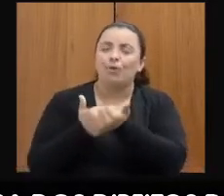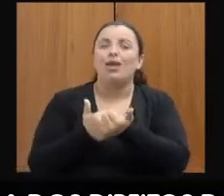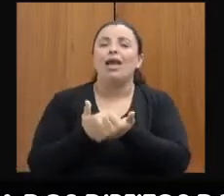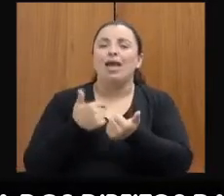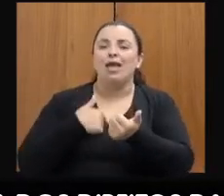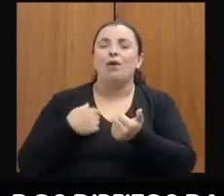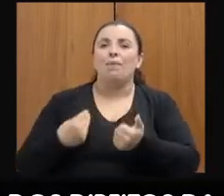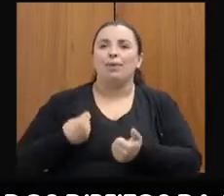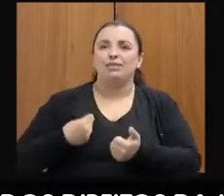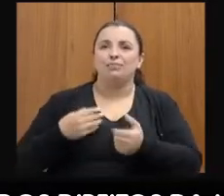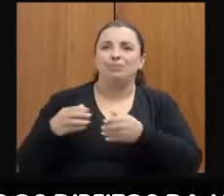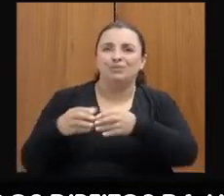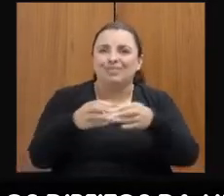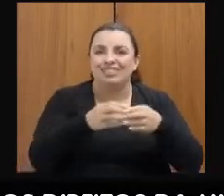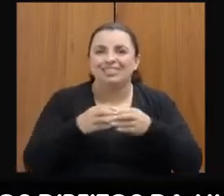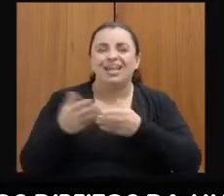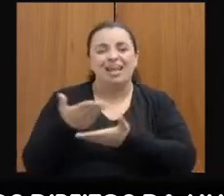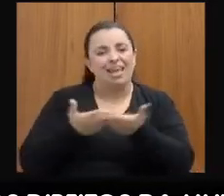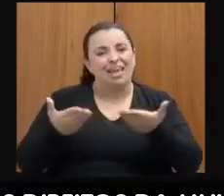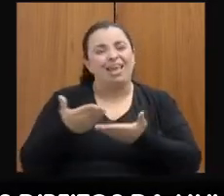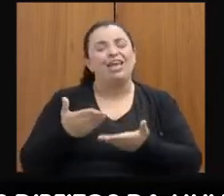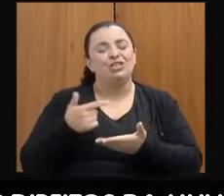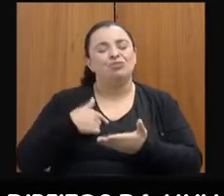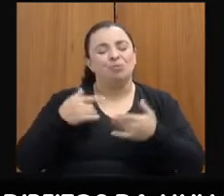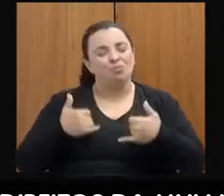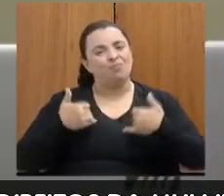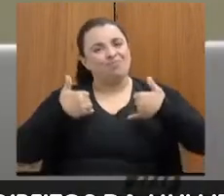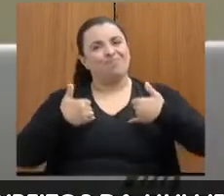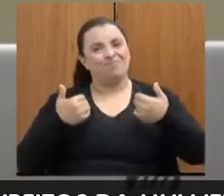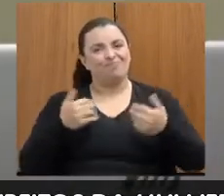orgulho. Um abraço a todas, muito obrigada.